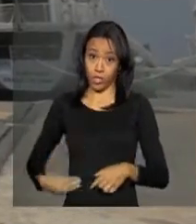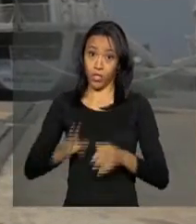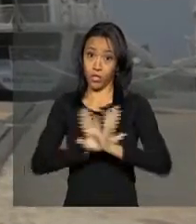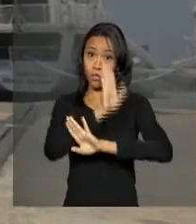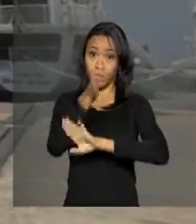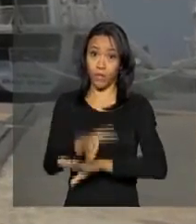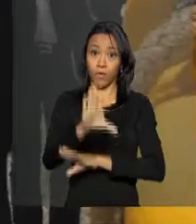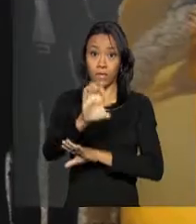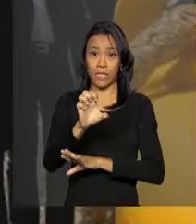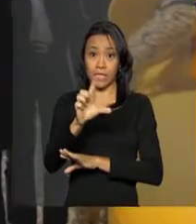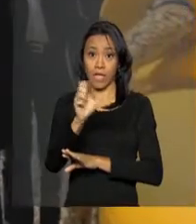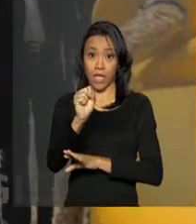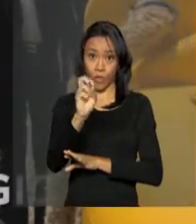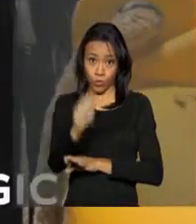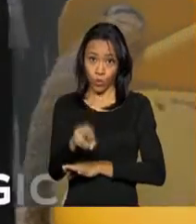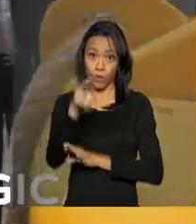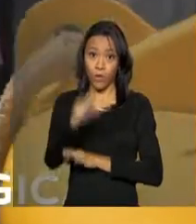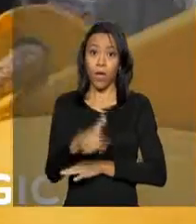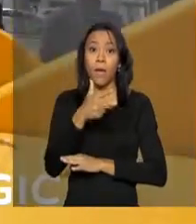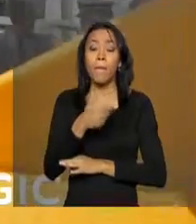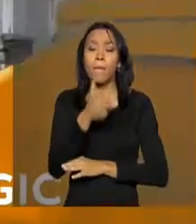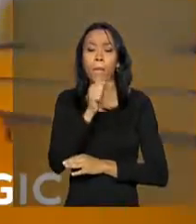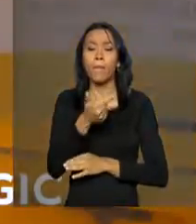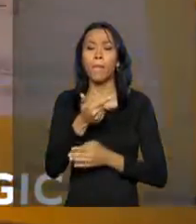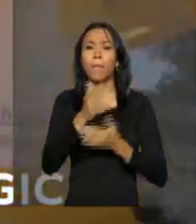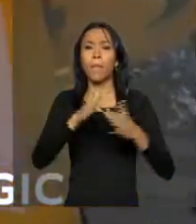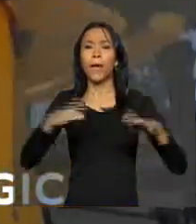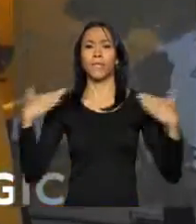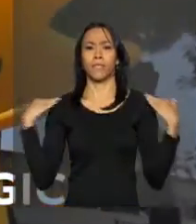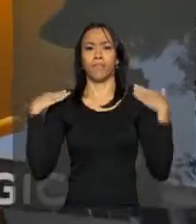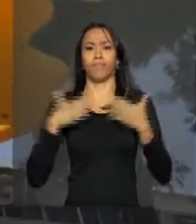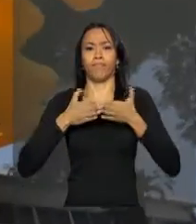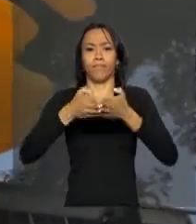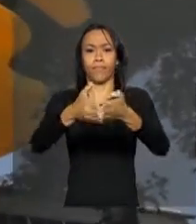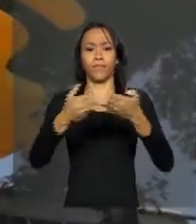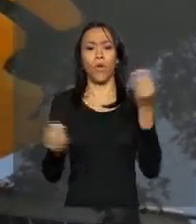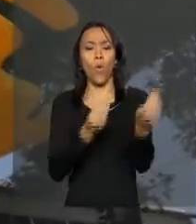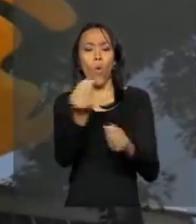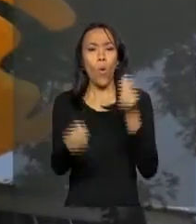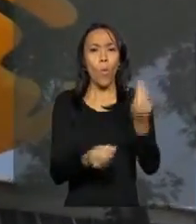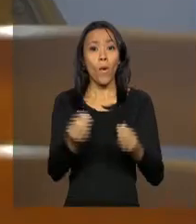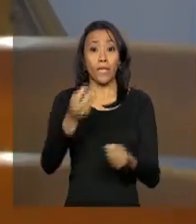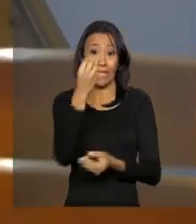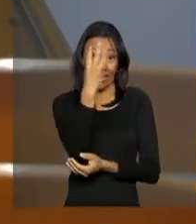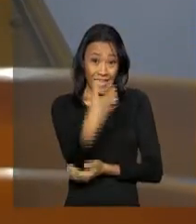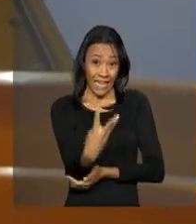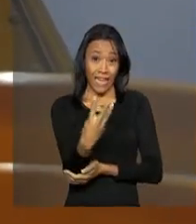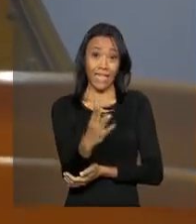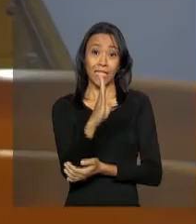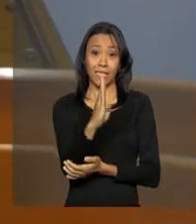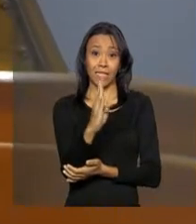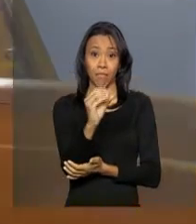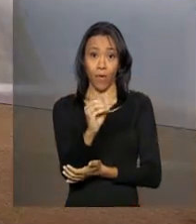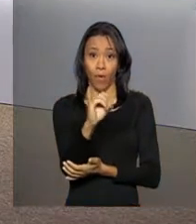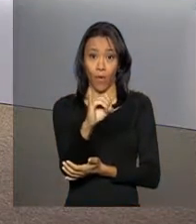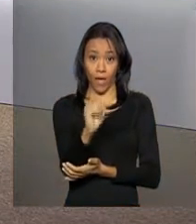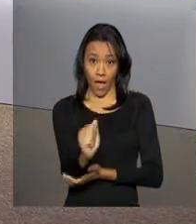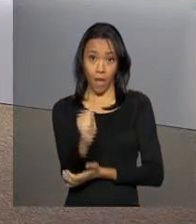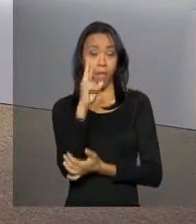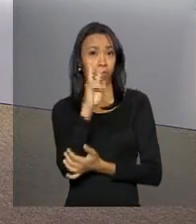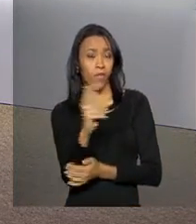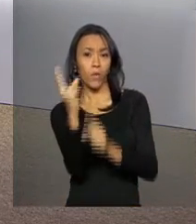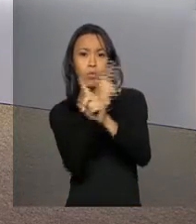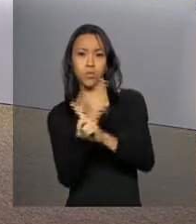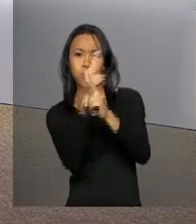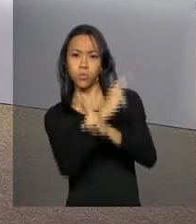Centro de Hidrografia da Marinha, em Niterói, para verificar o funcionamento de três boias que medem as condições do vento,